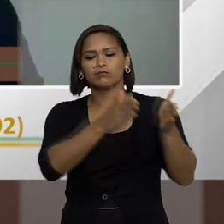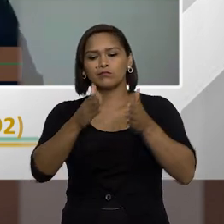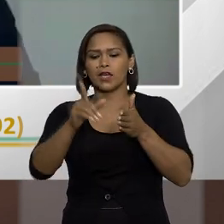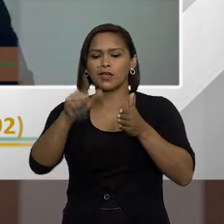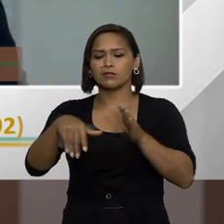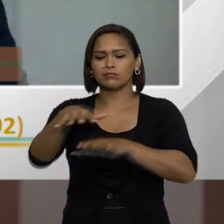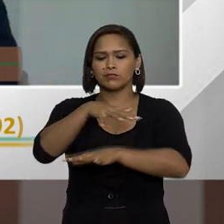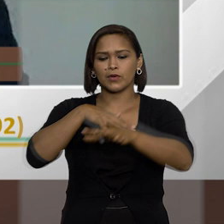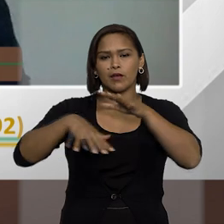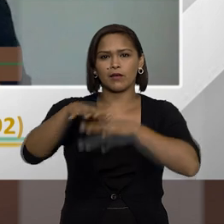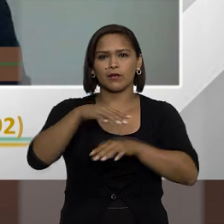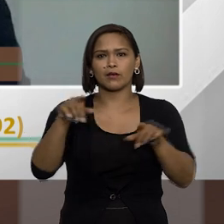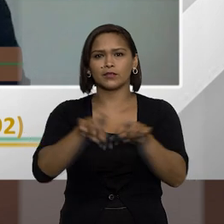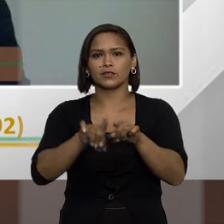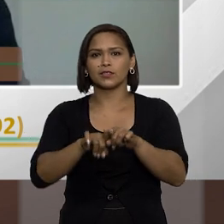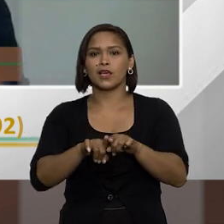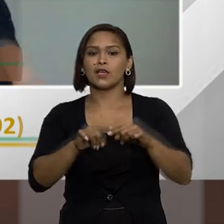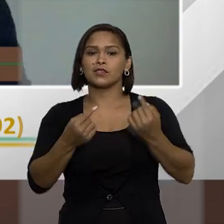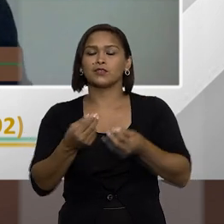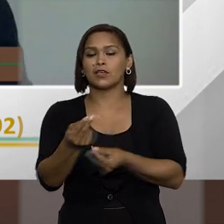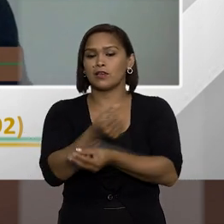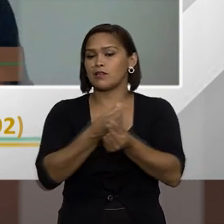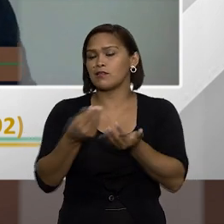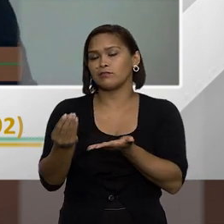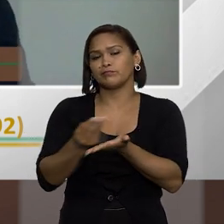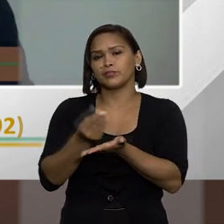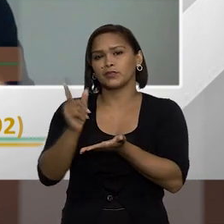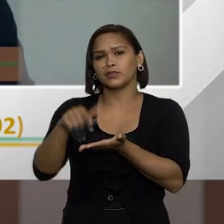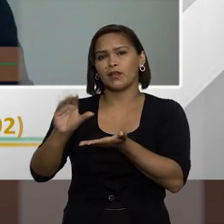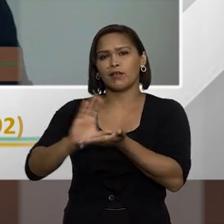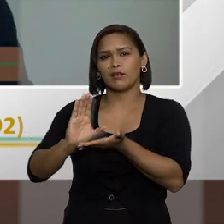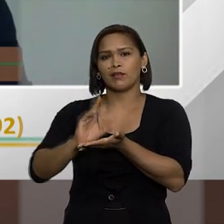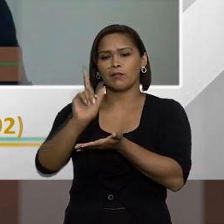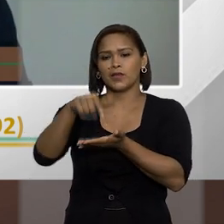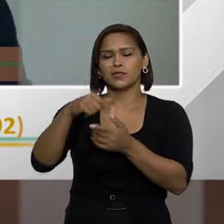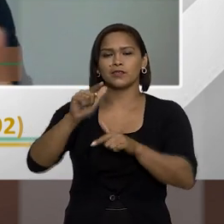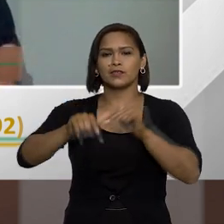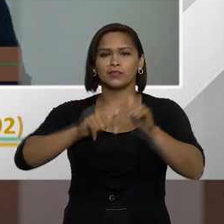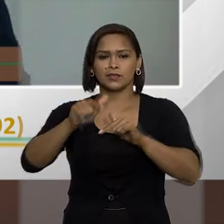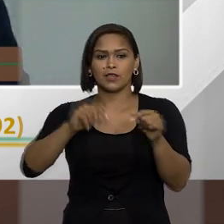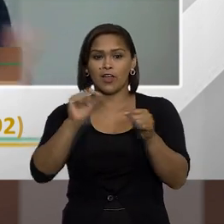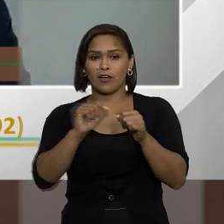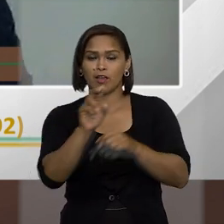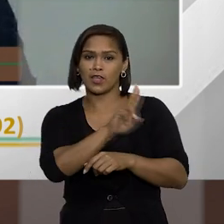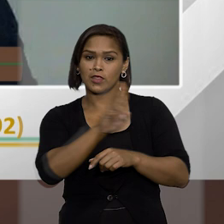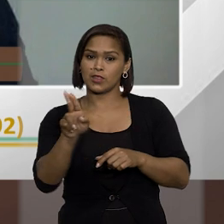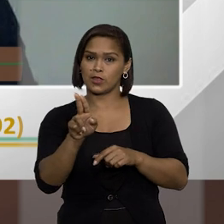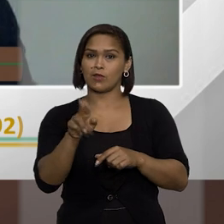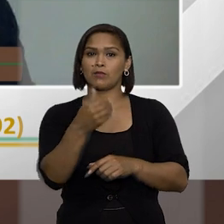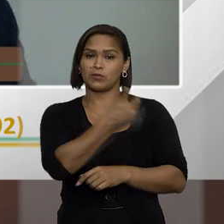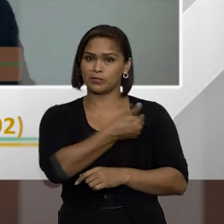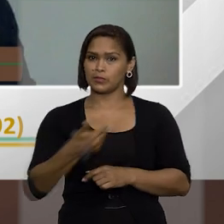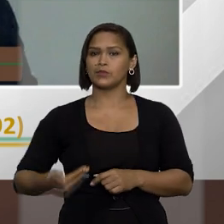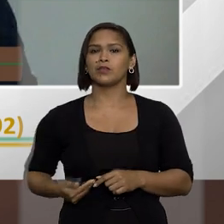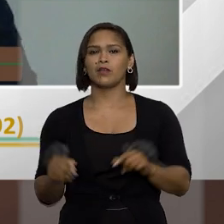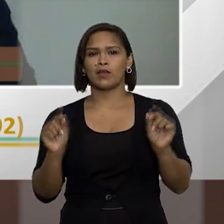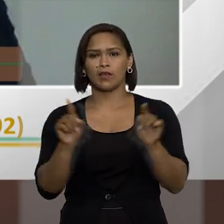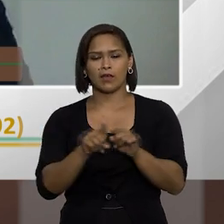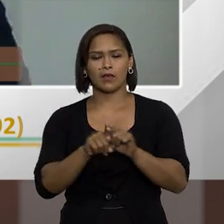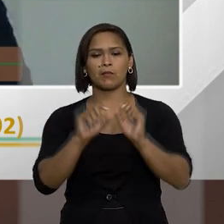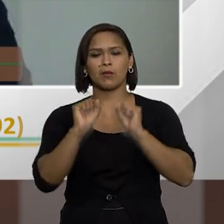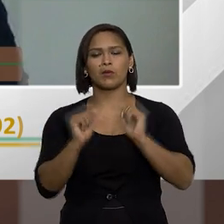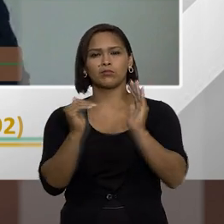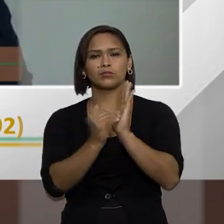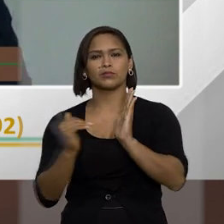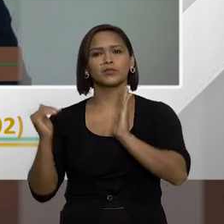transitoriamente, mesmo que, até mesmo sem remuneração, se, de algum modo, eles atuam ali em nome do poder público, eles também